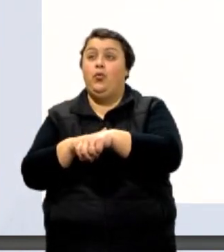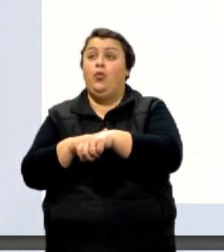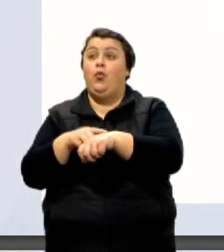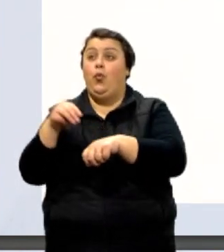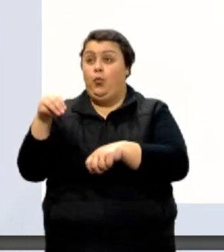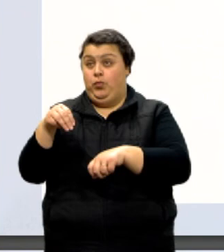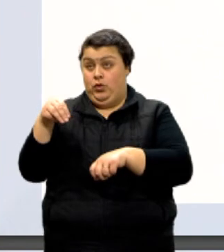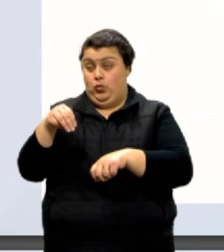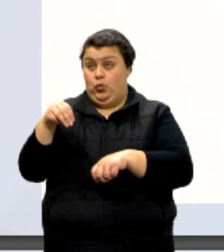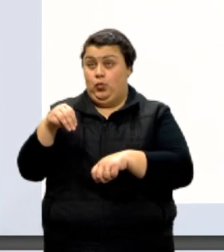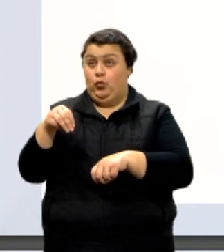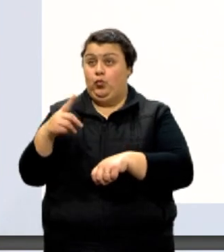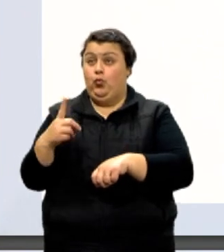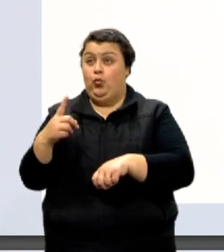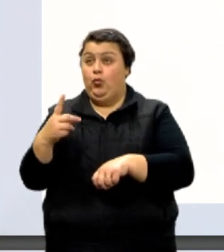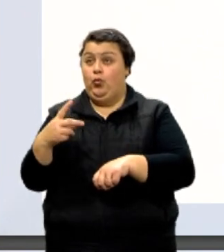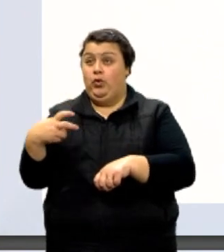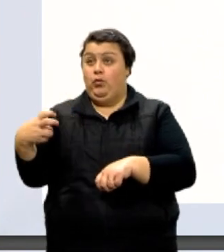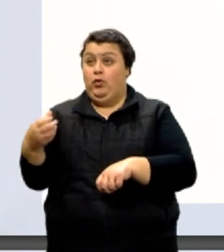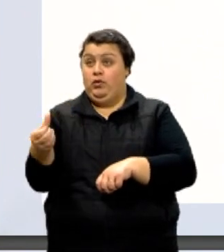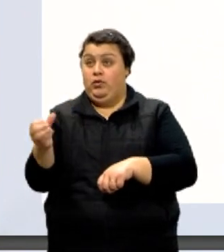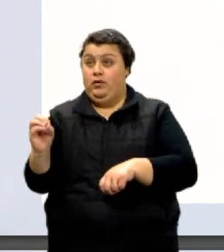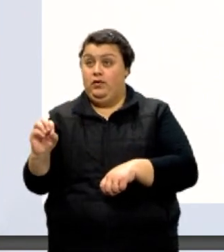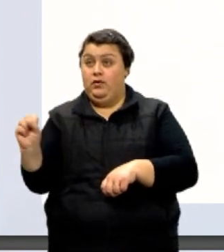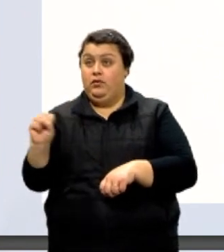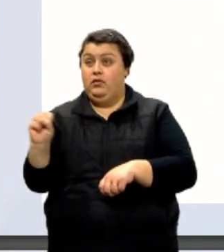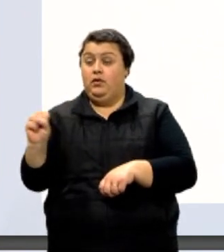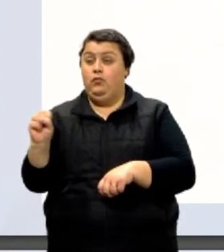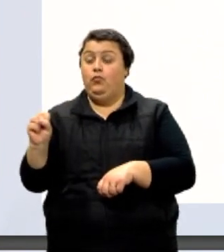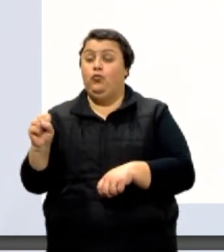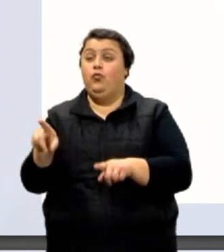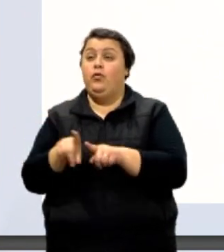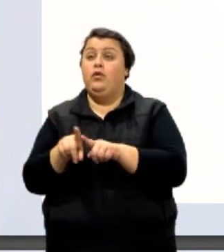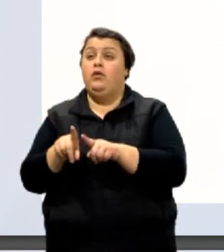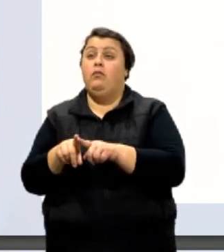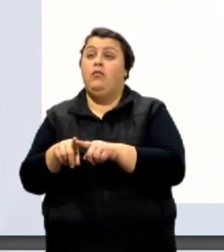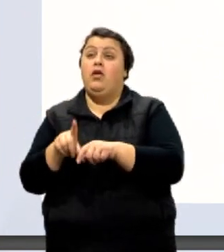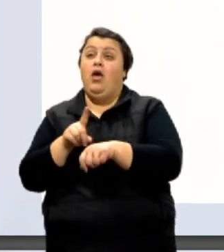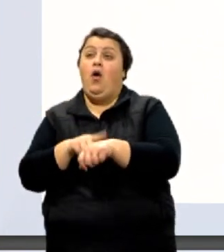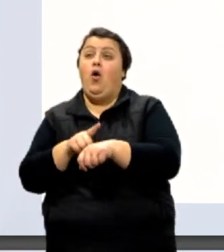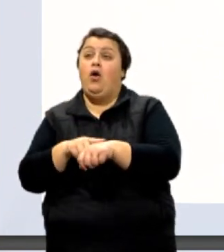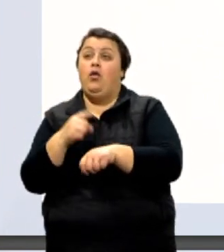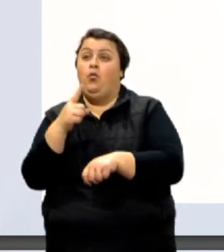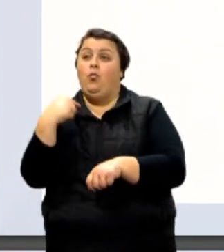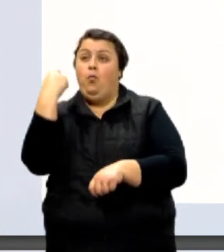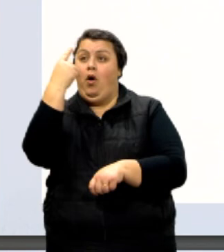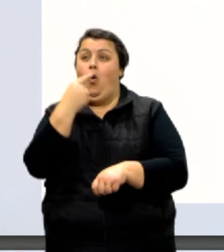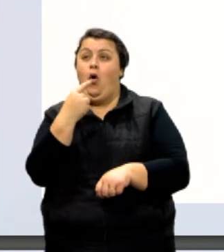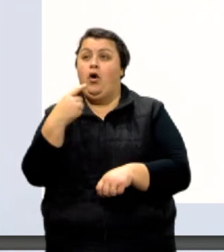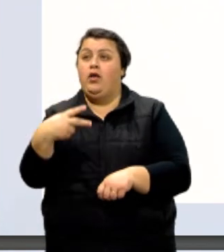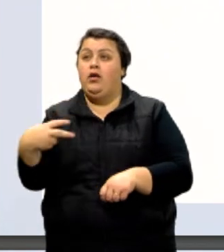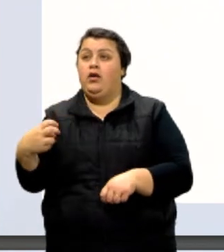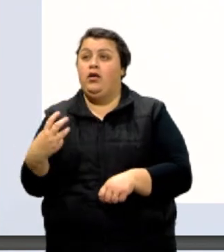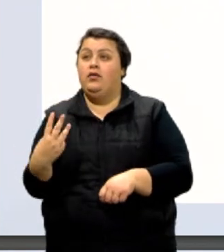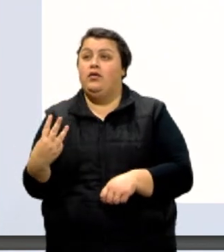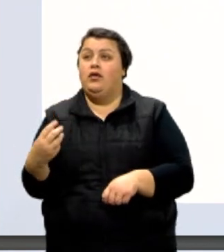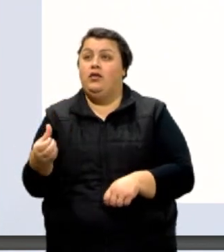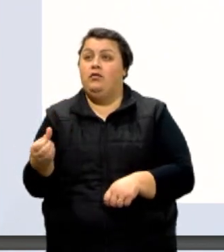minuto, um minuto vale 60 segundos e a hora, uma hora vale 3.600